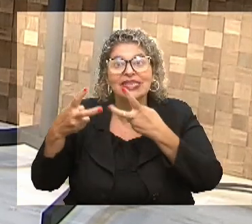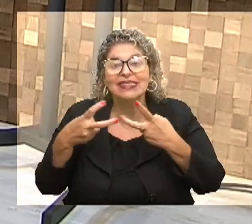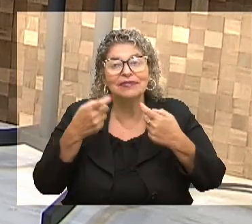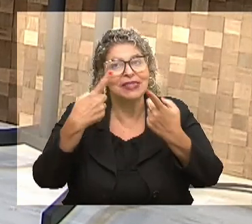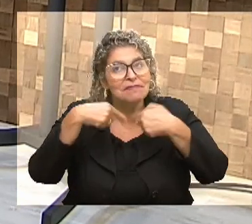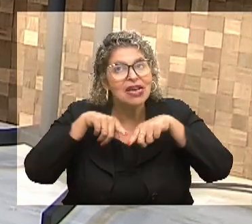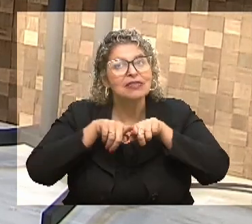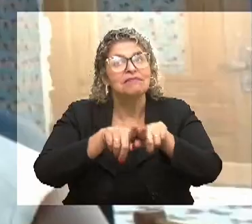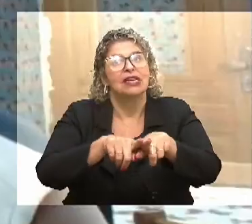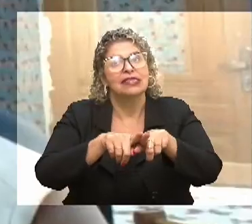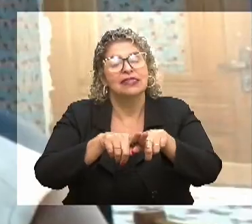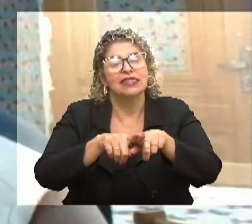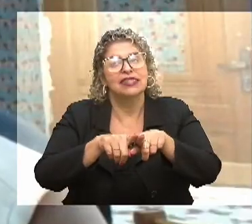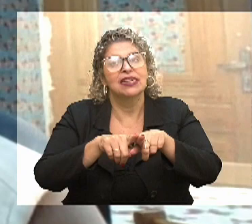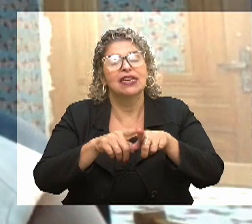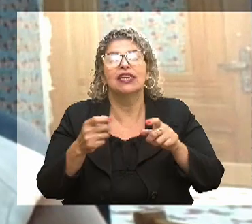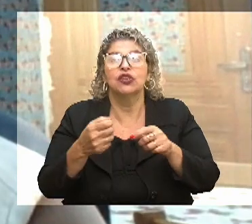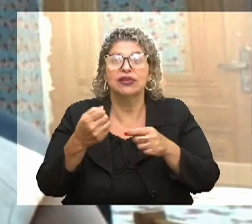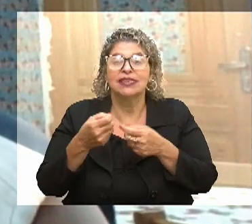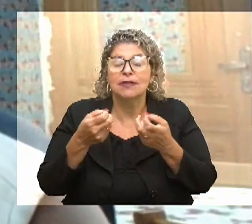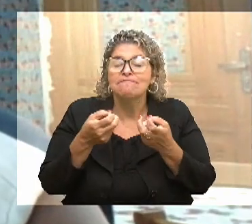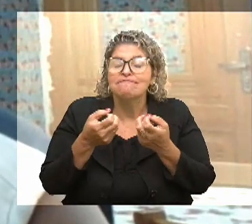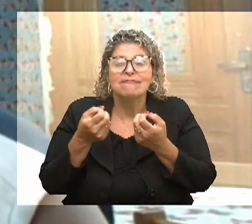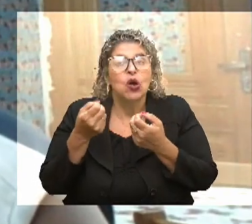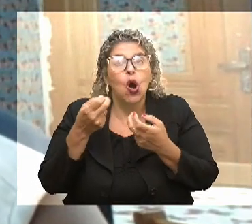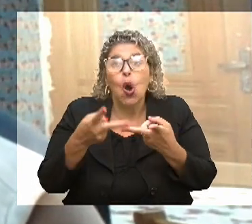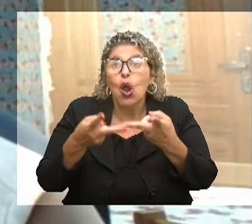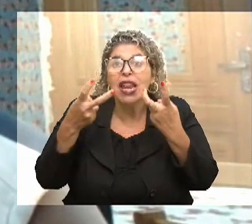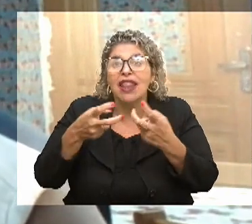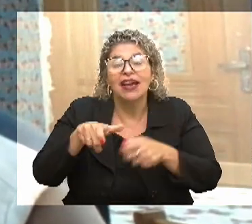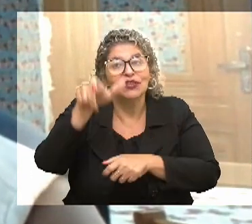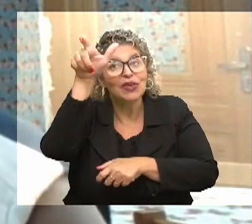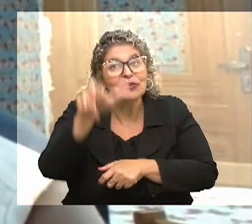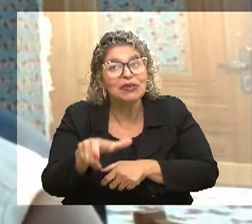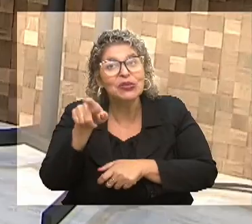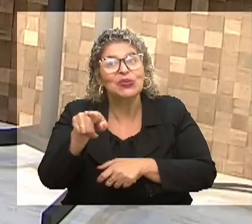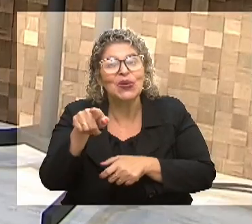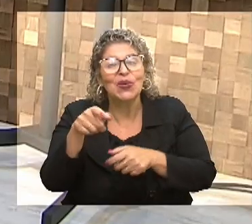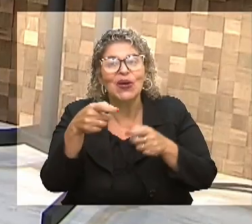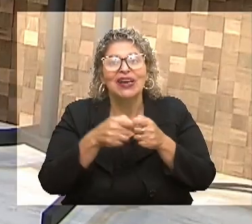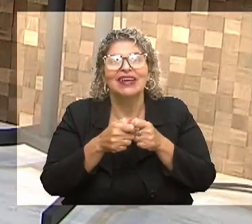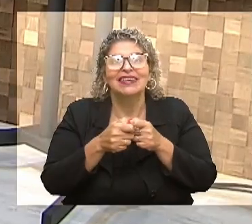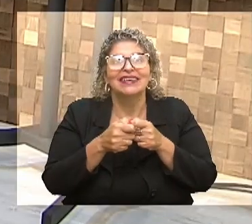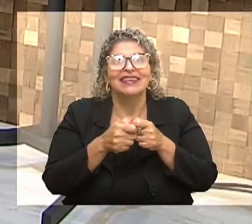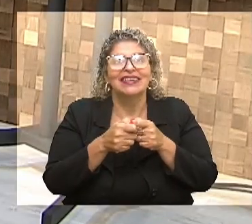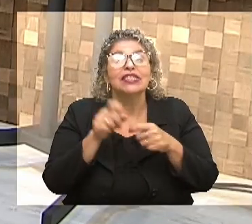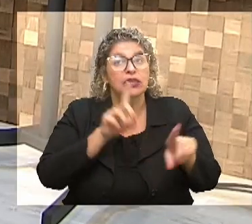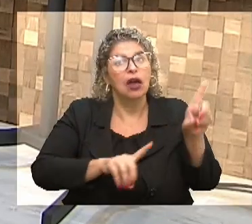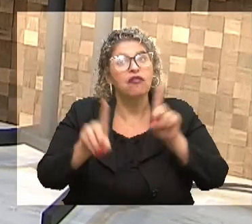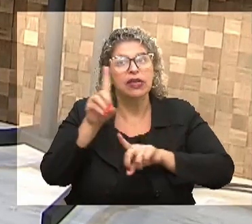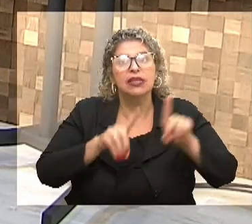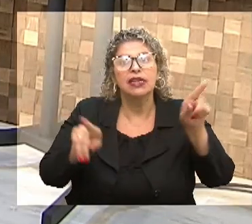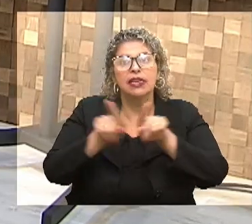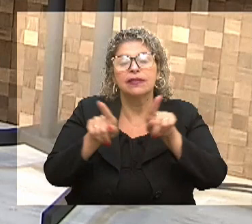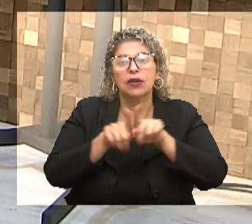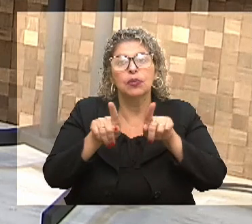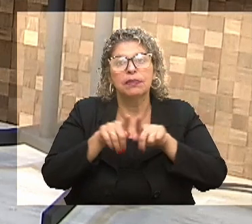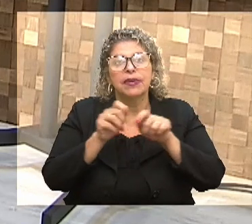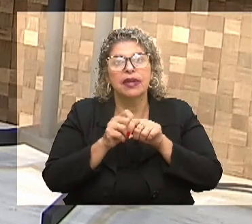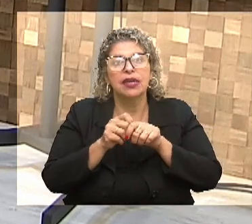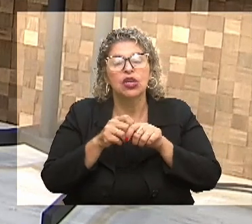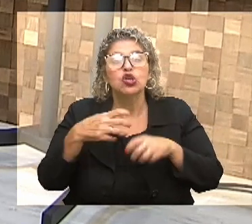parceiros aí correndo atrás e fazendo, olhando o próximo com os outros olhos. Deveria talvez ter uma outra